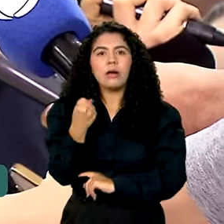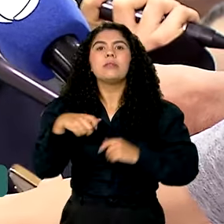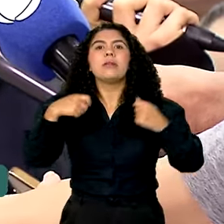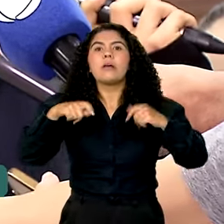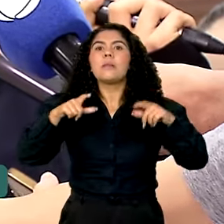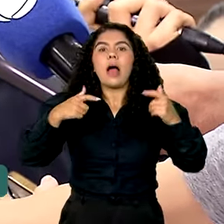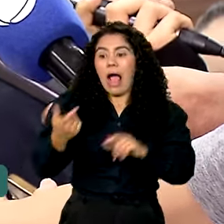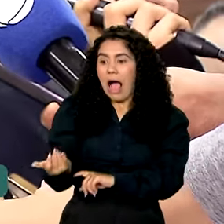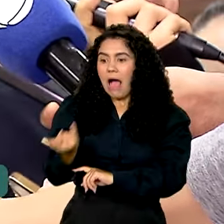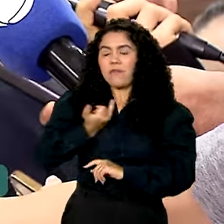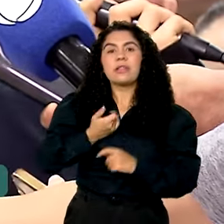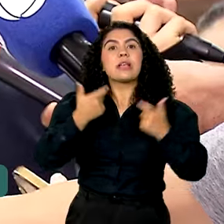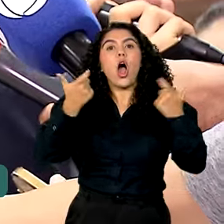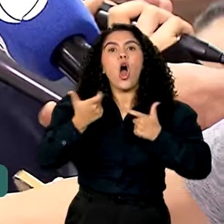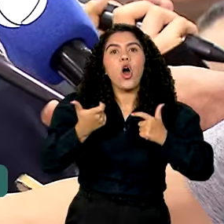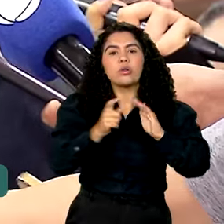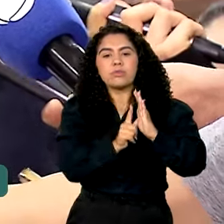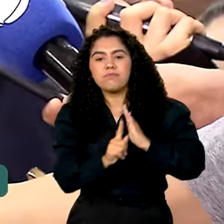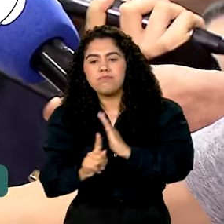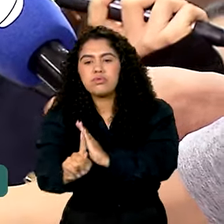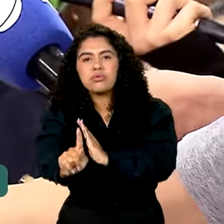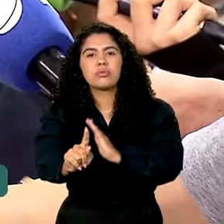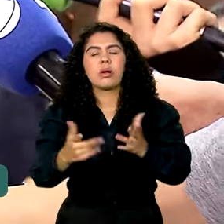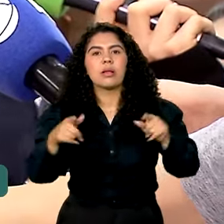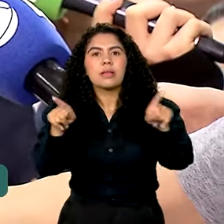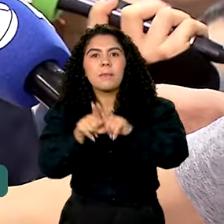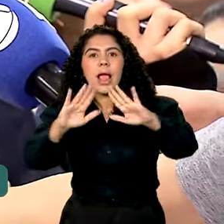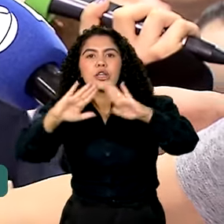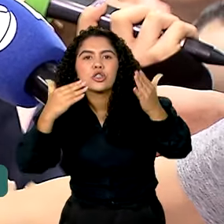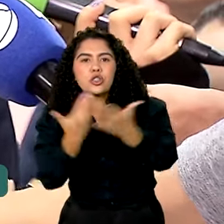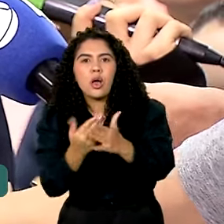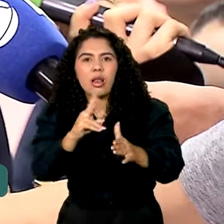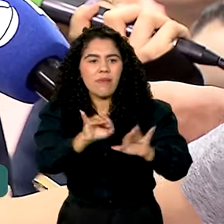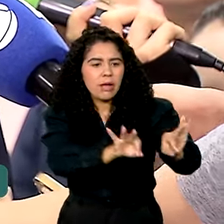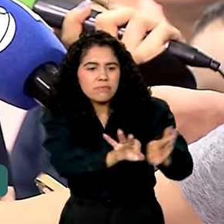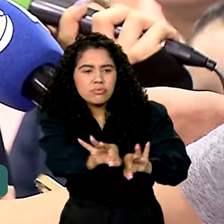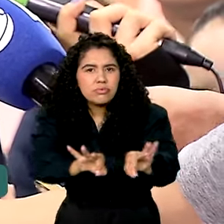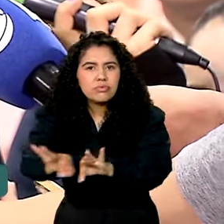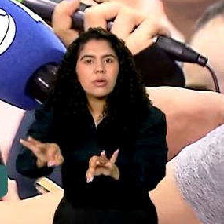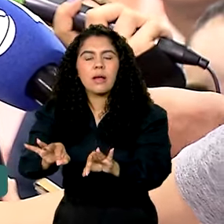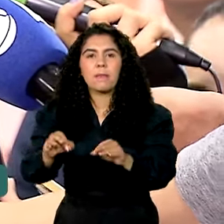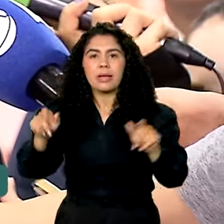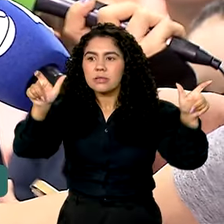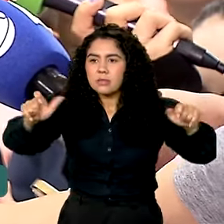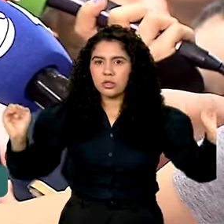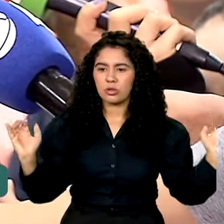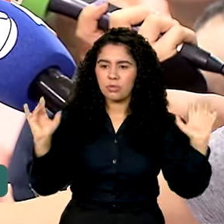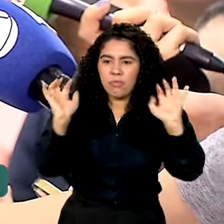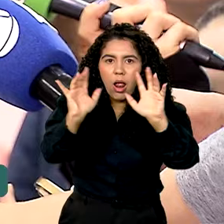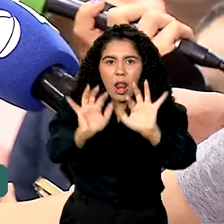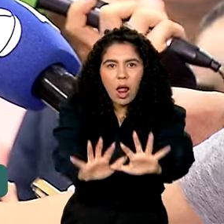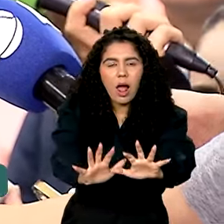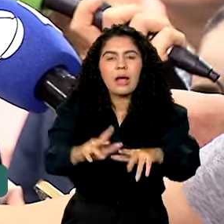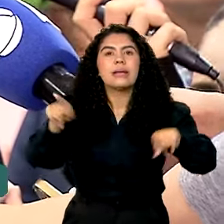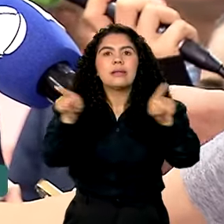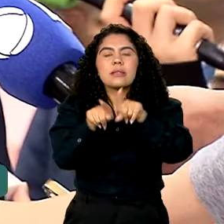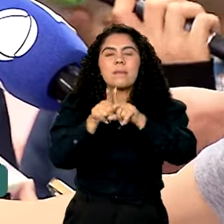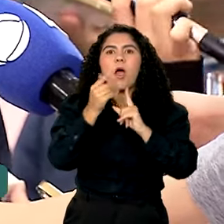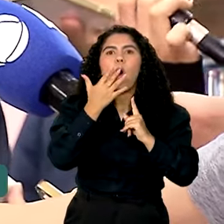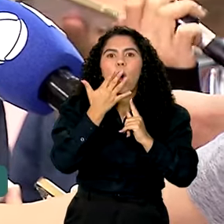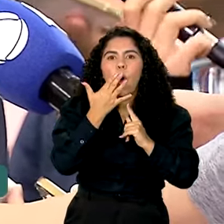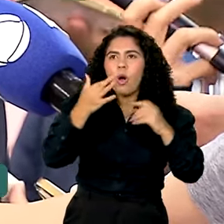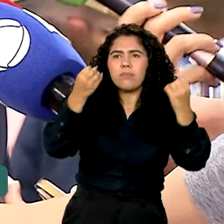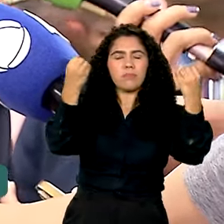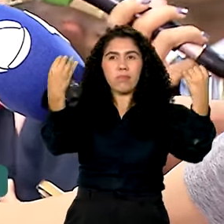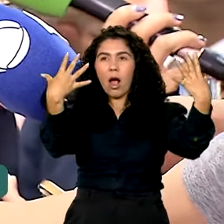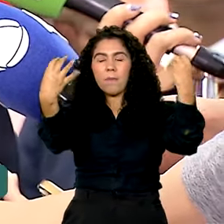local, aquela escola vai estar preparada para receber as pessoas. As pessoas vão ter sinalização da cidade, para onde deve ir. Então